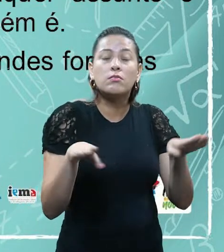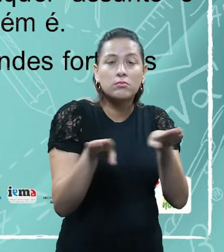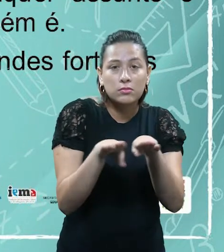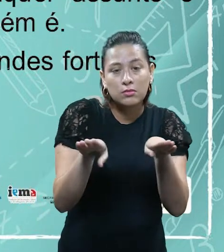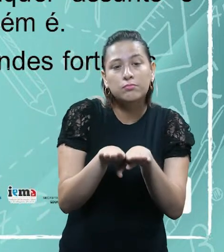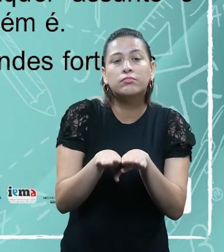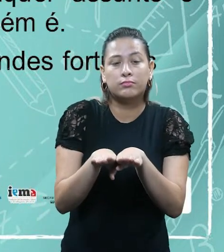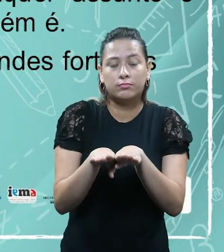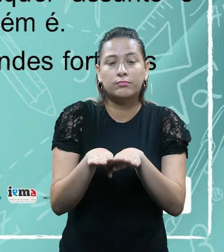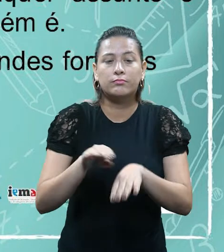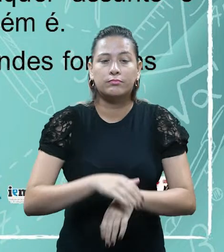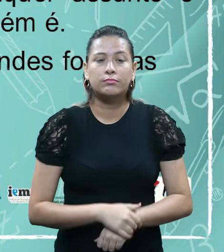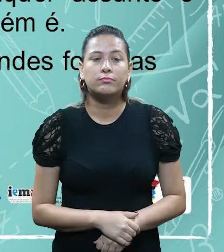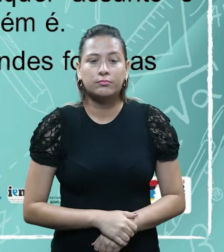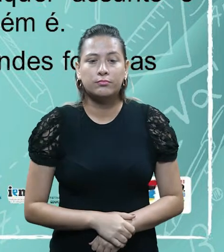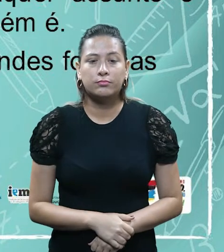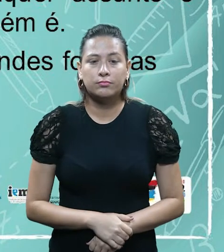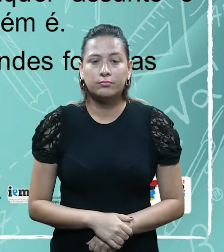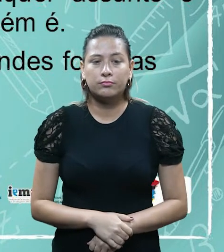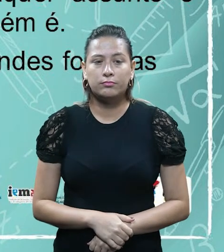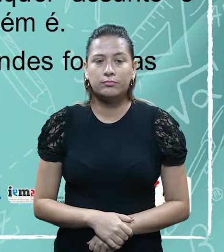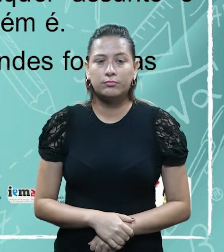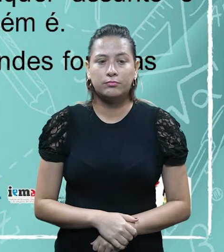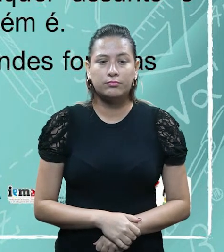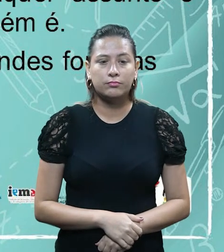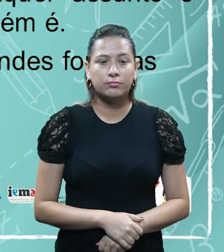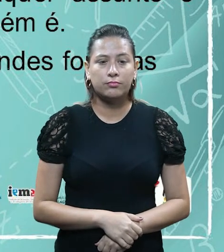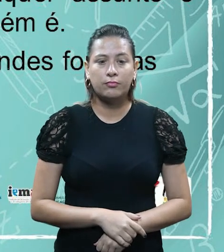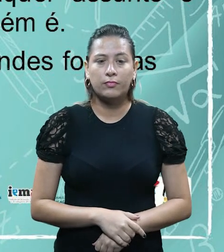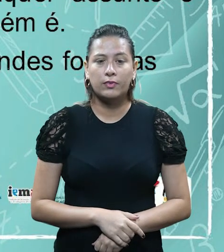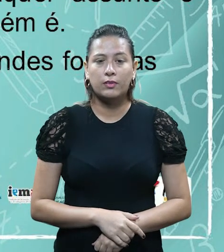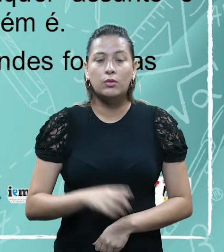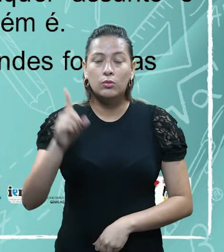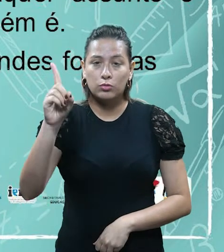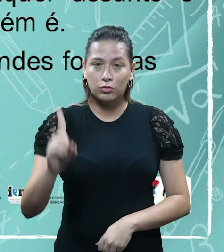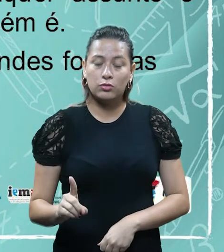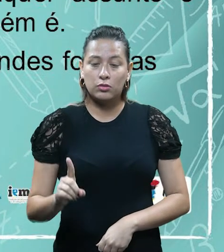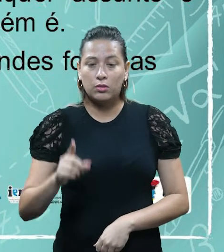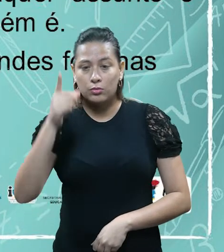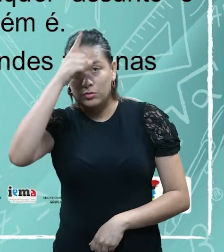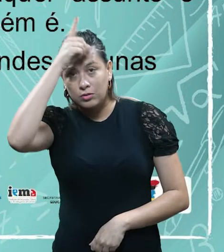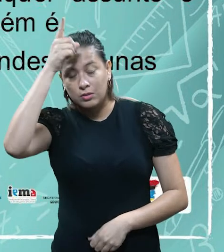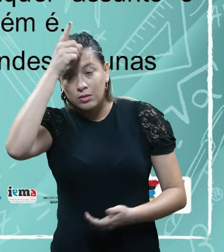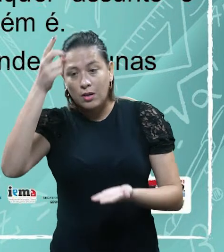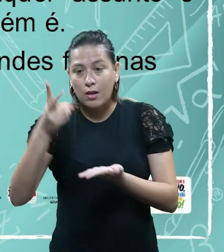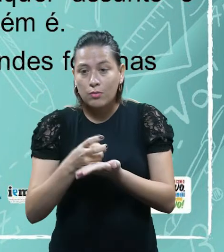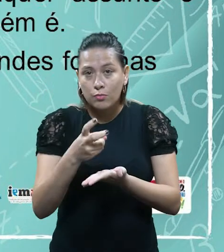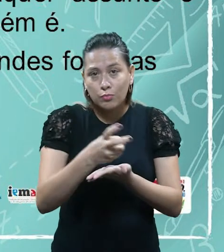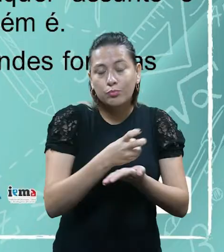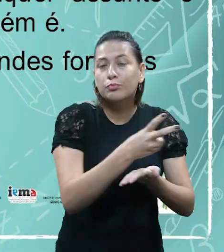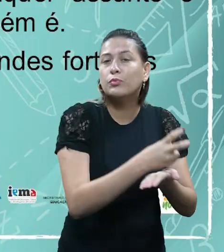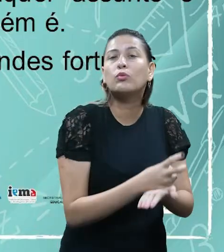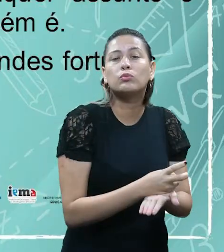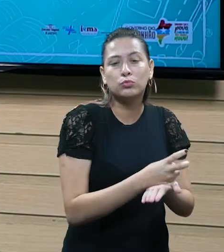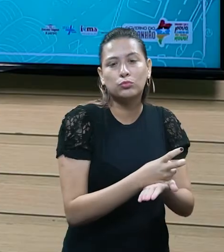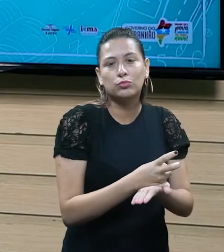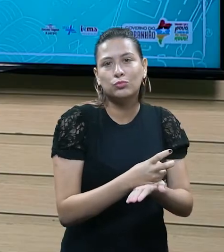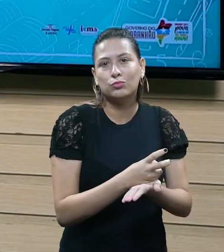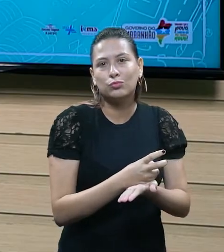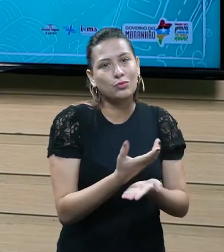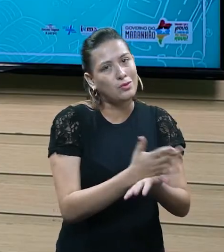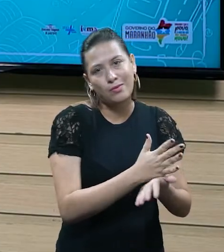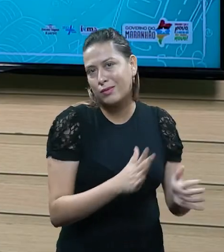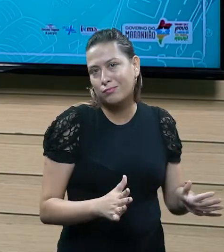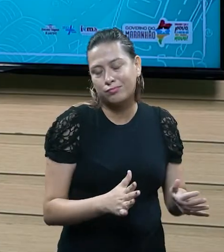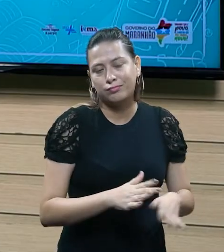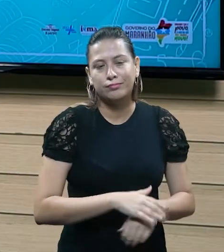Por analogia, a gente aplica justamente isso, não caduca o direito de criar impostos sobre grandes fortunas. Então,